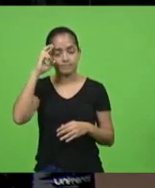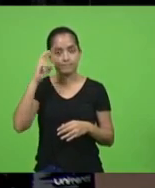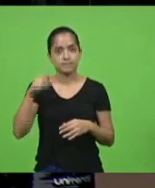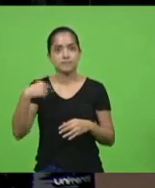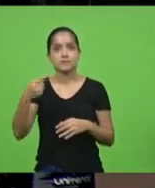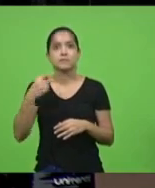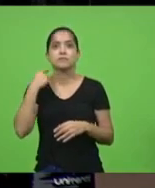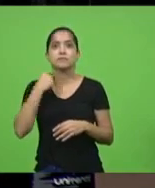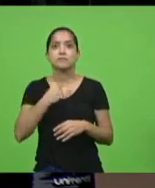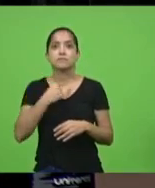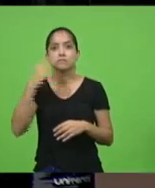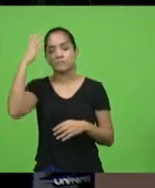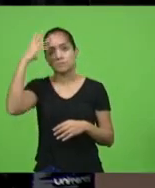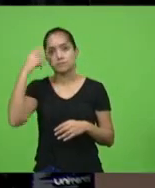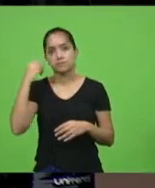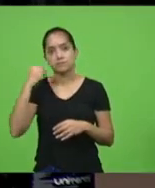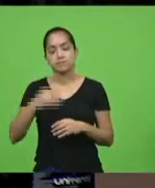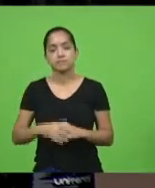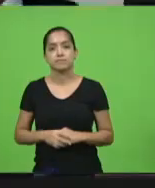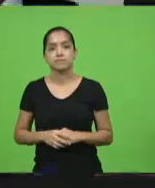depois o deputado Luciano Carminati.